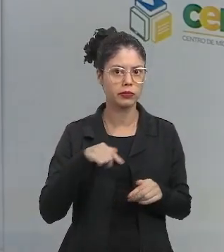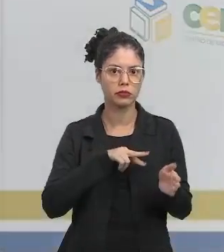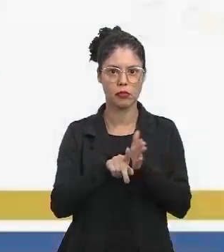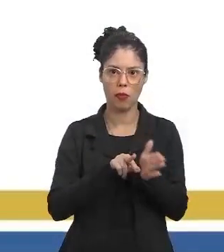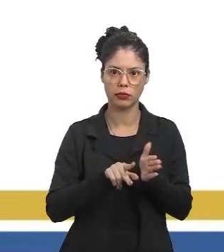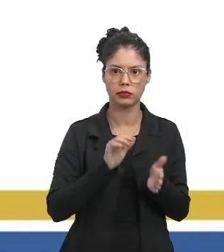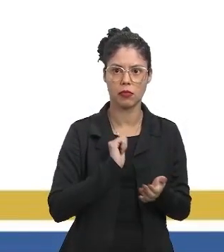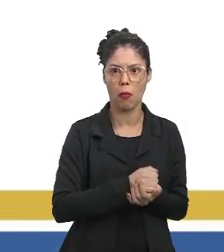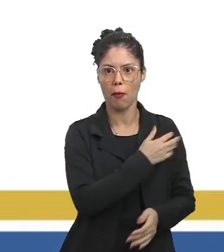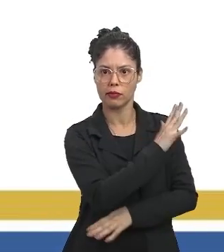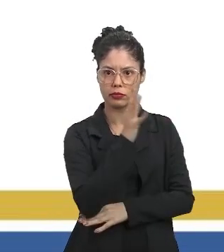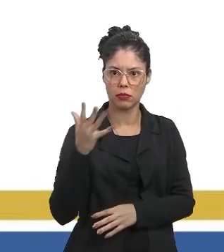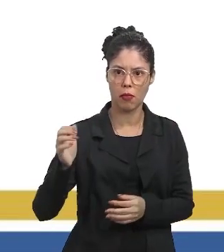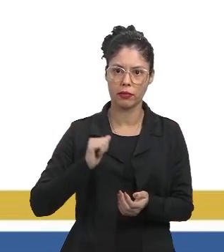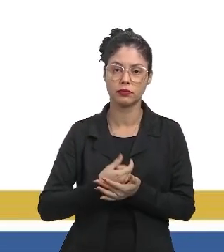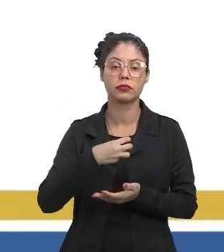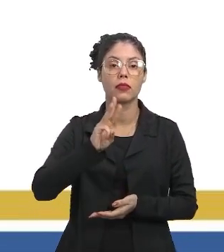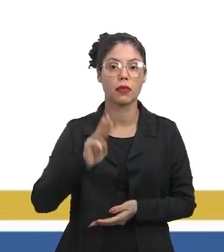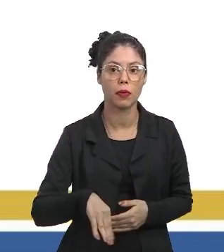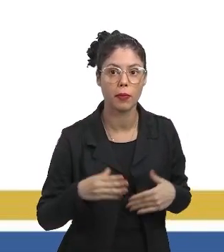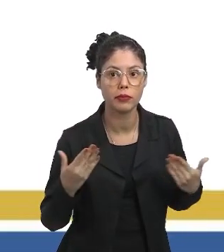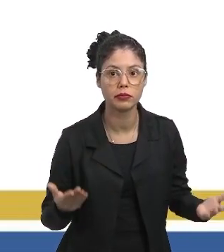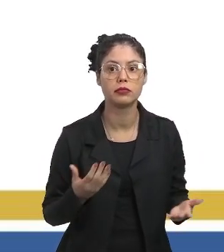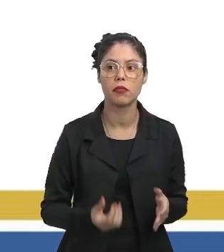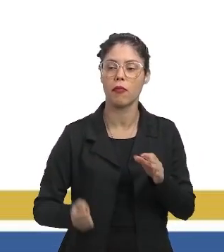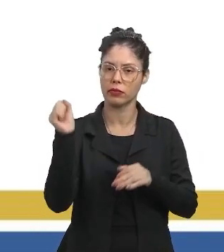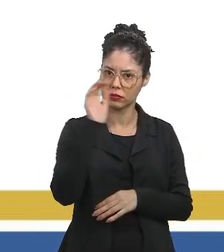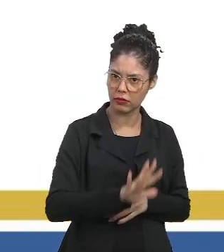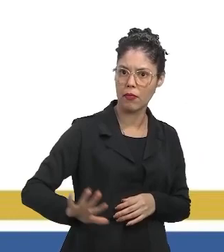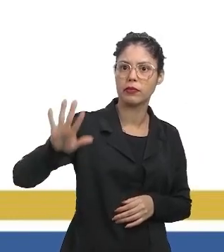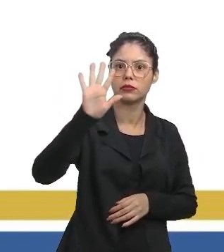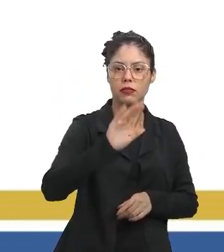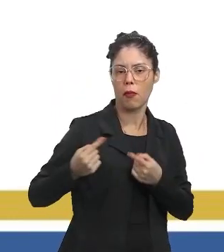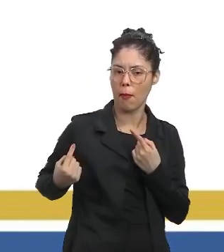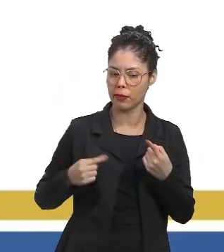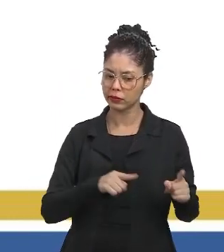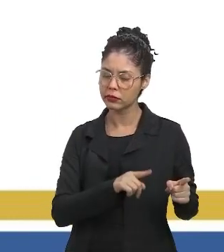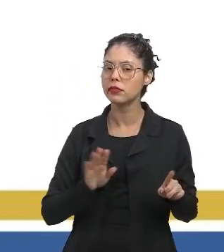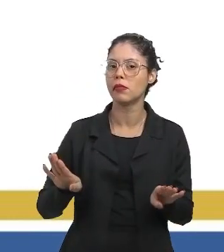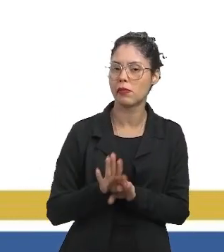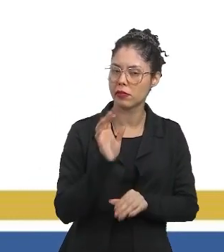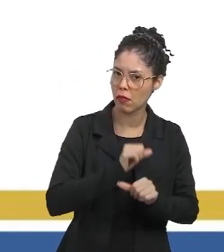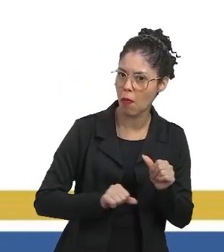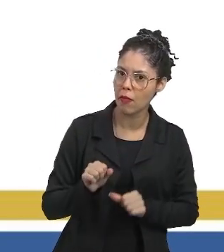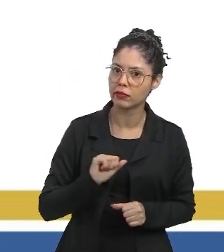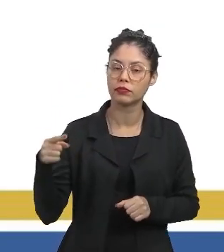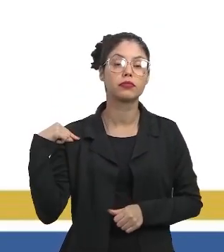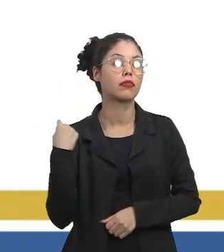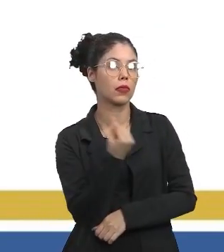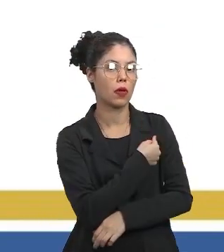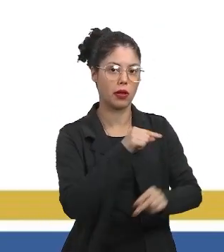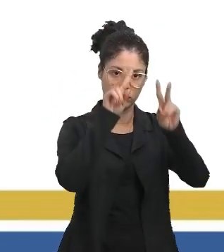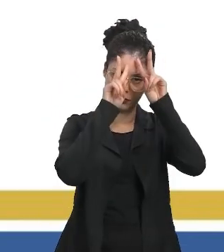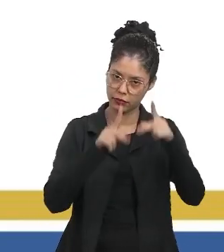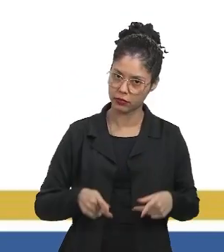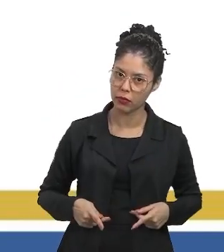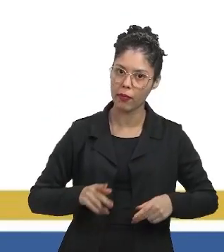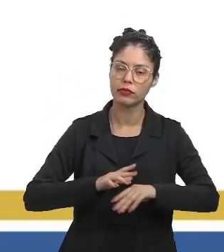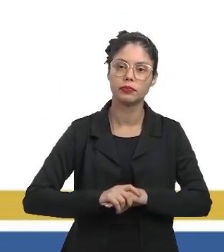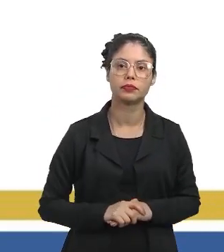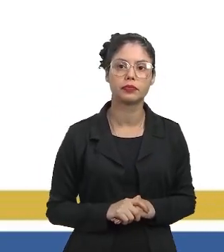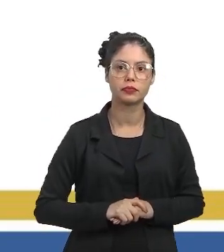biológicas do meio ambiente. Quem é que está, geralmente, provocando essas alterações? Somos nós, seres humanos.